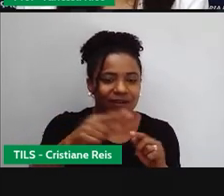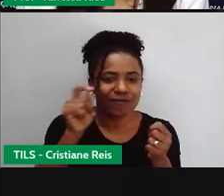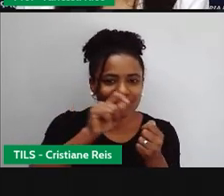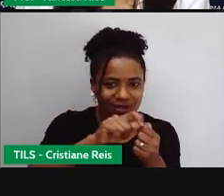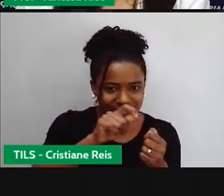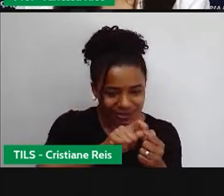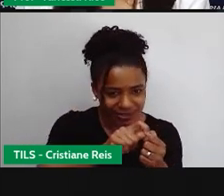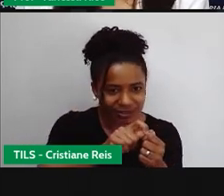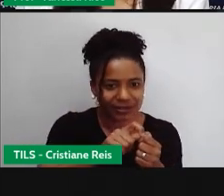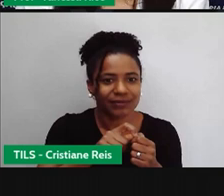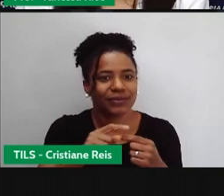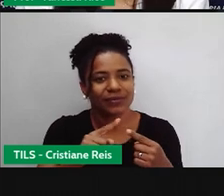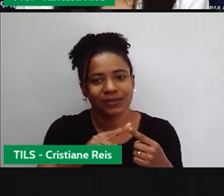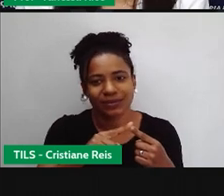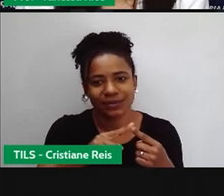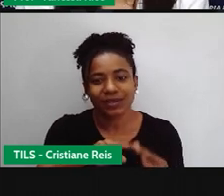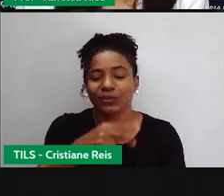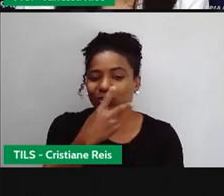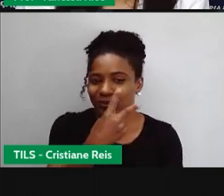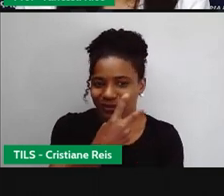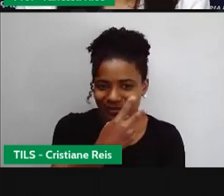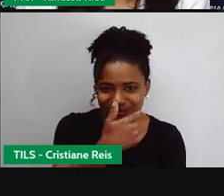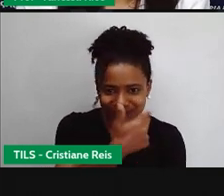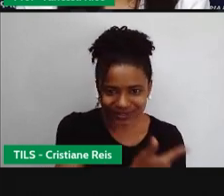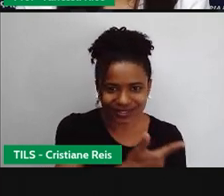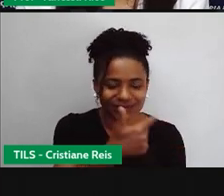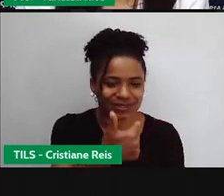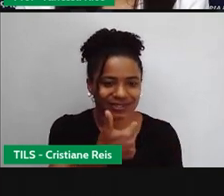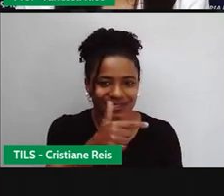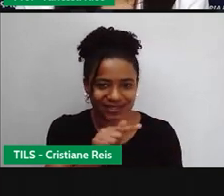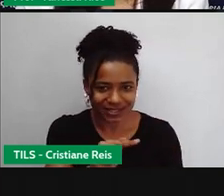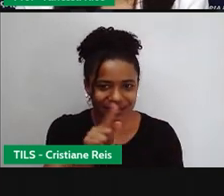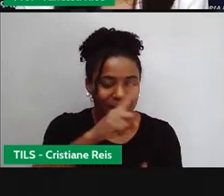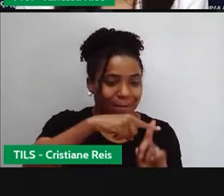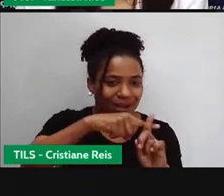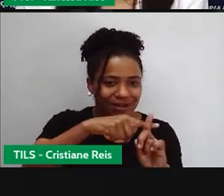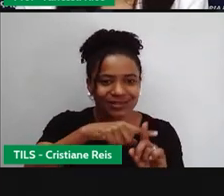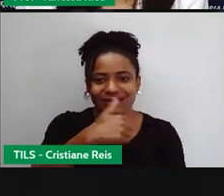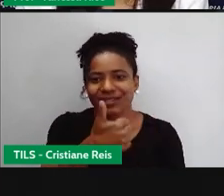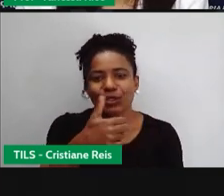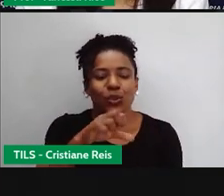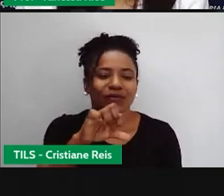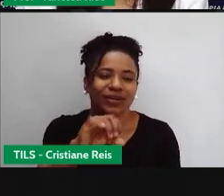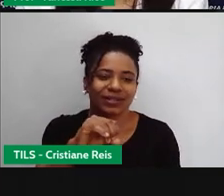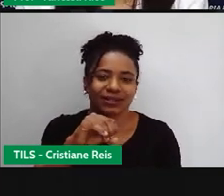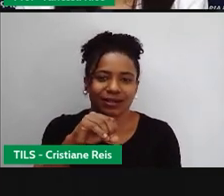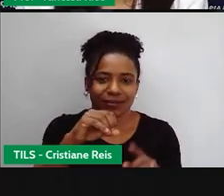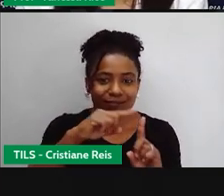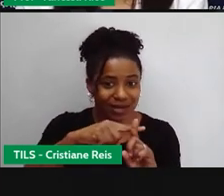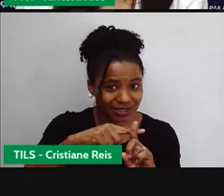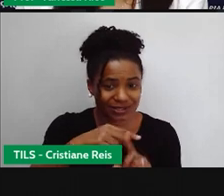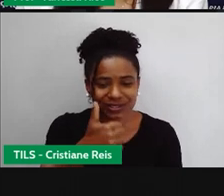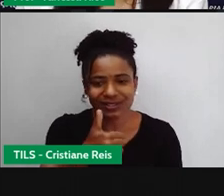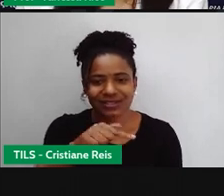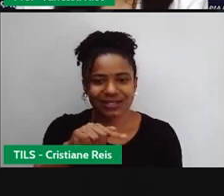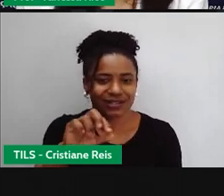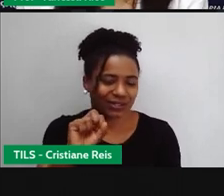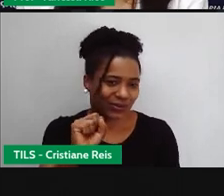juntar 2.217 mais 190 mais